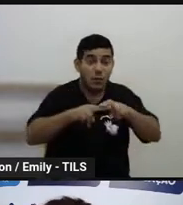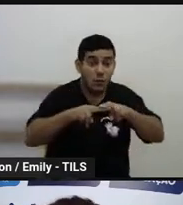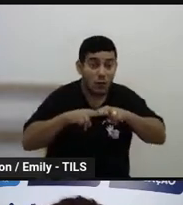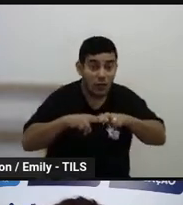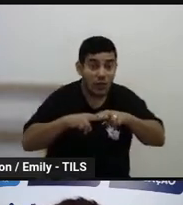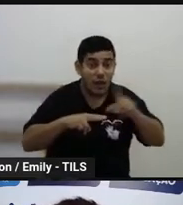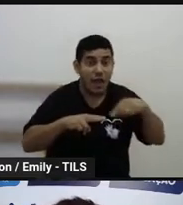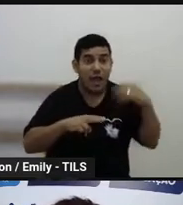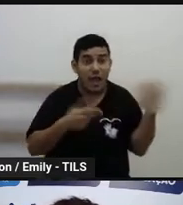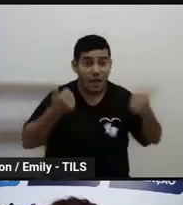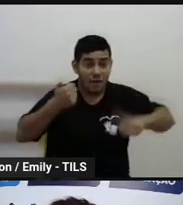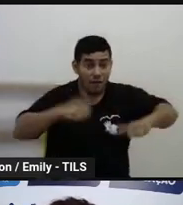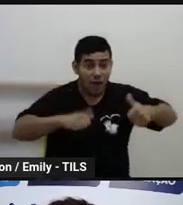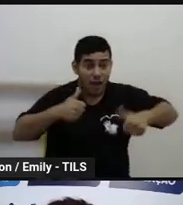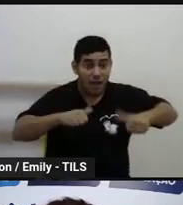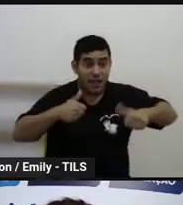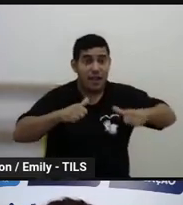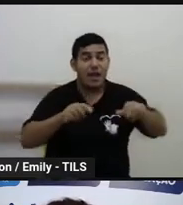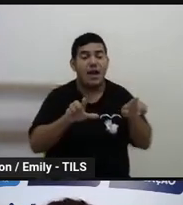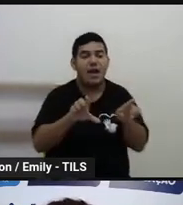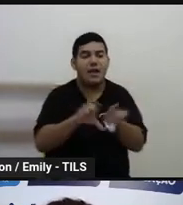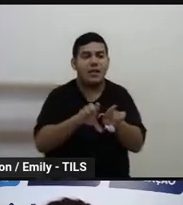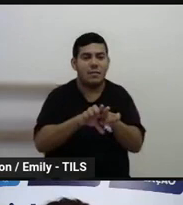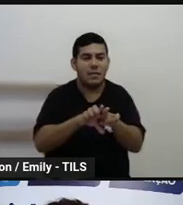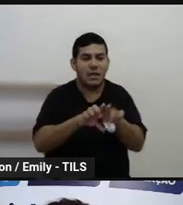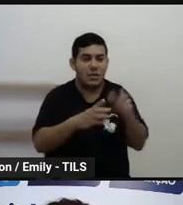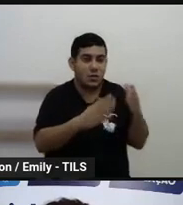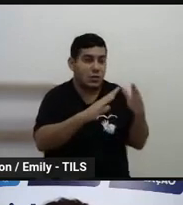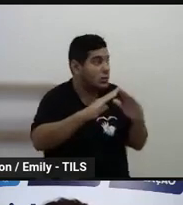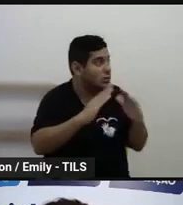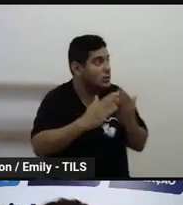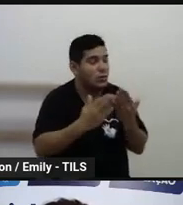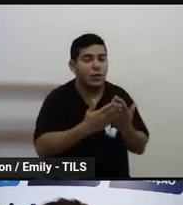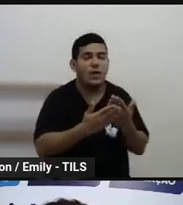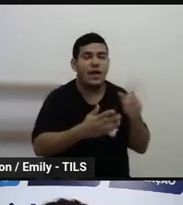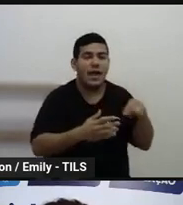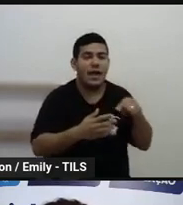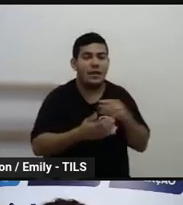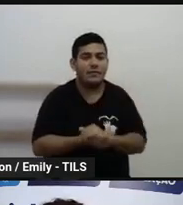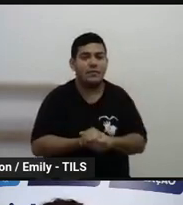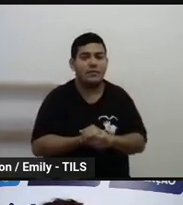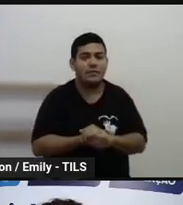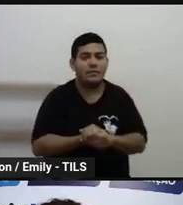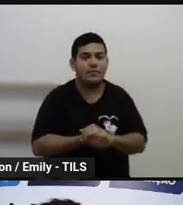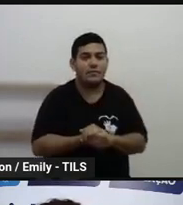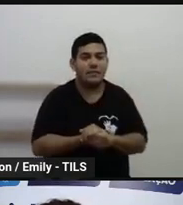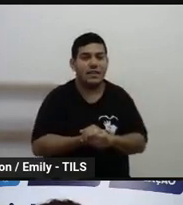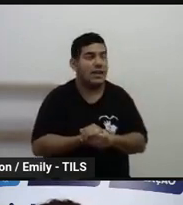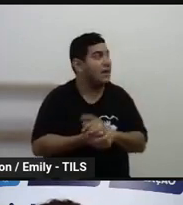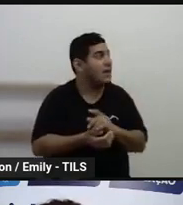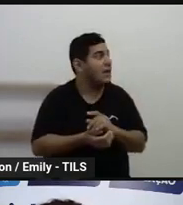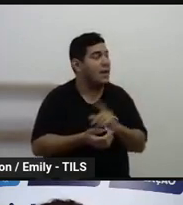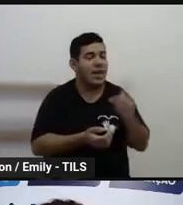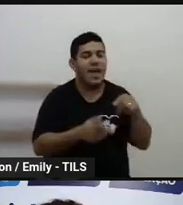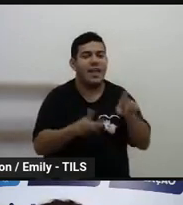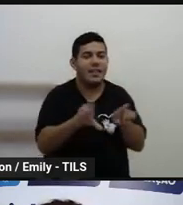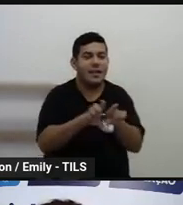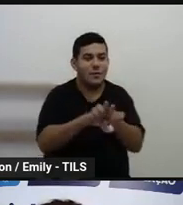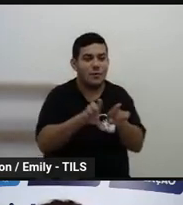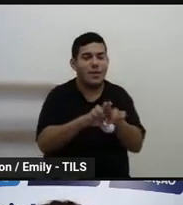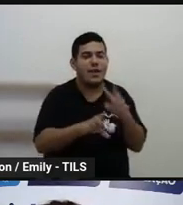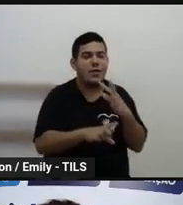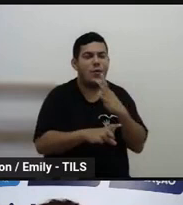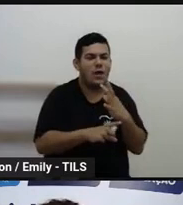precisa avaliar todos os nossos estudantes dos anos iniciais e aí, conhecendo toda a nossa